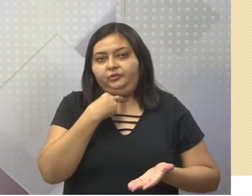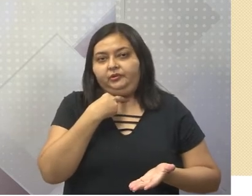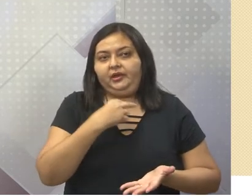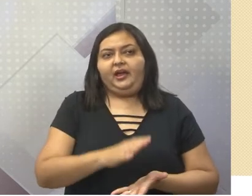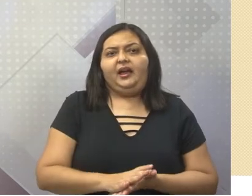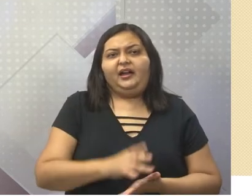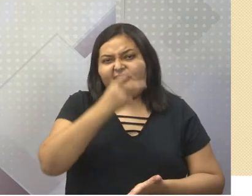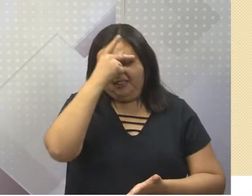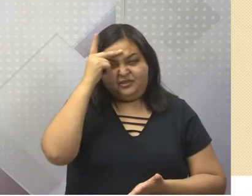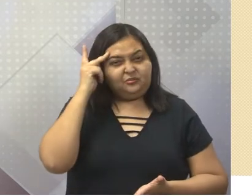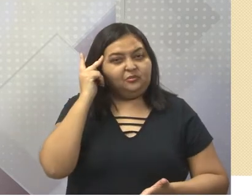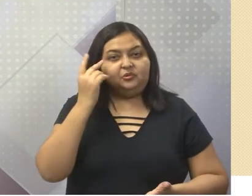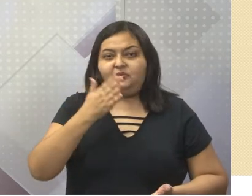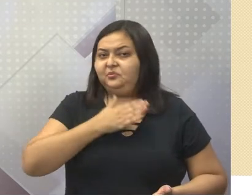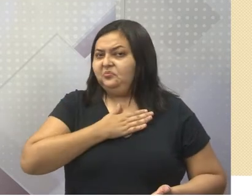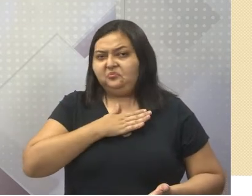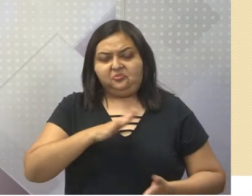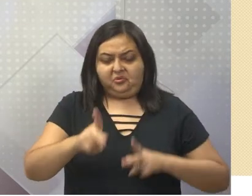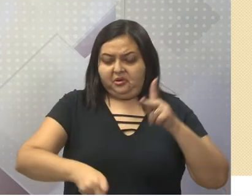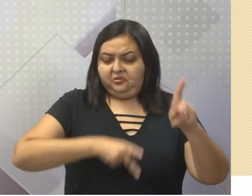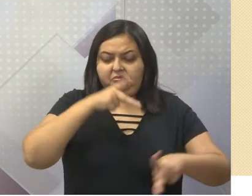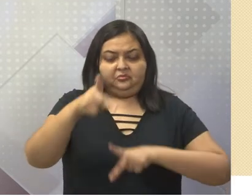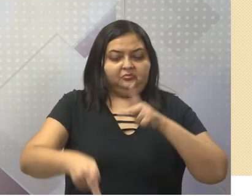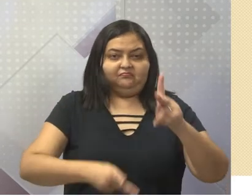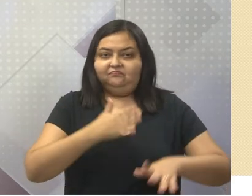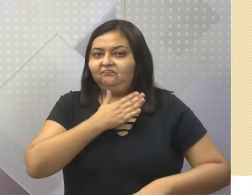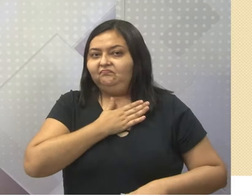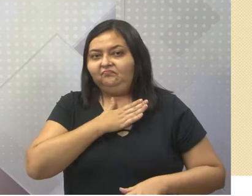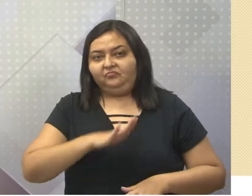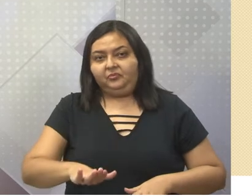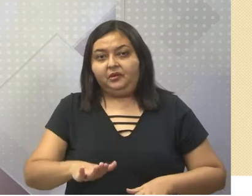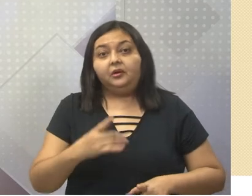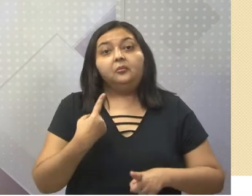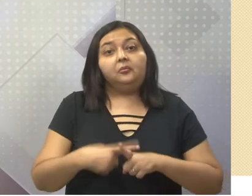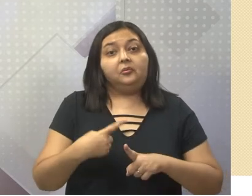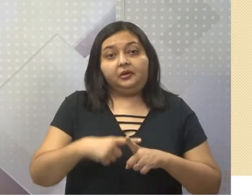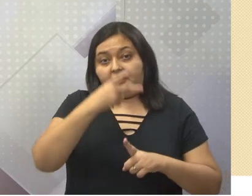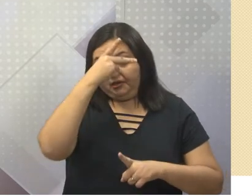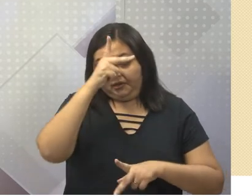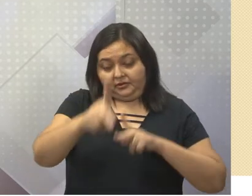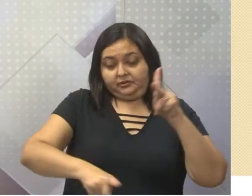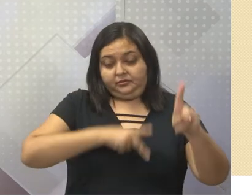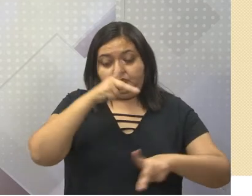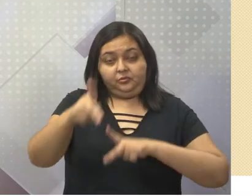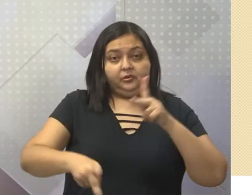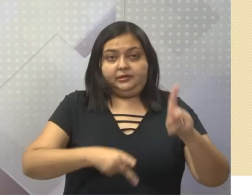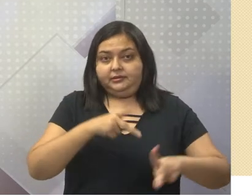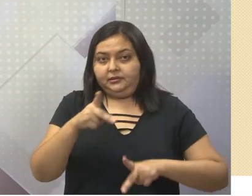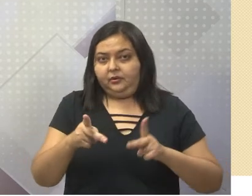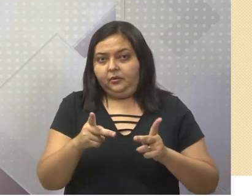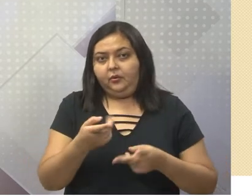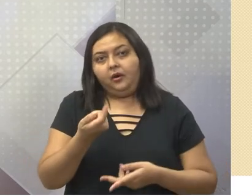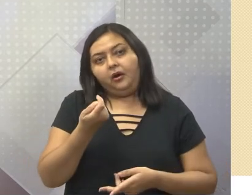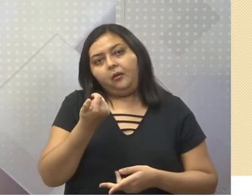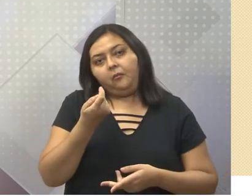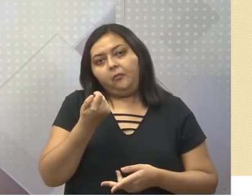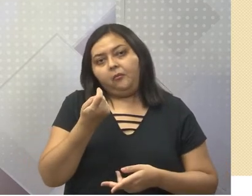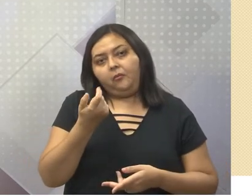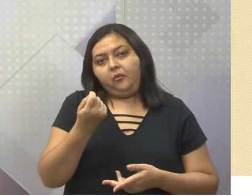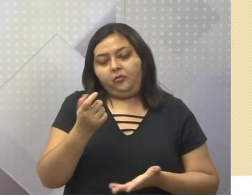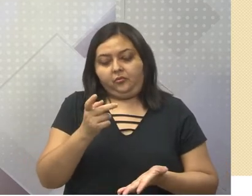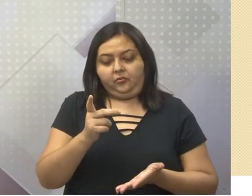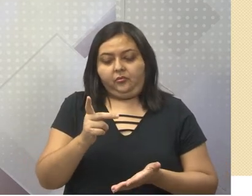descontentamento na população. Pois nem todos tinham o ouro suficiente para ser transformado em barra, como